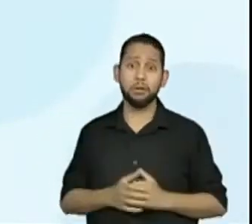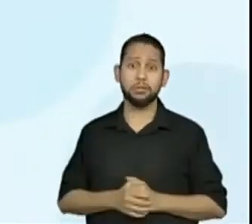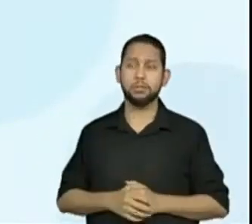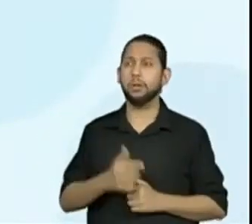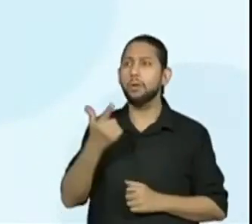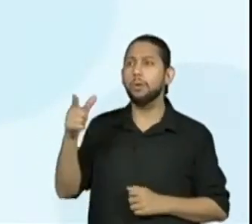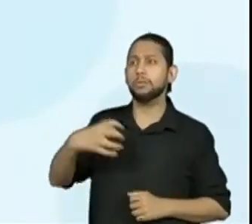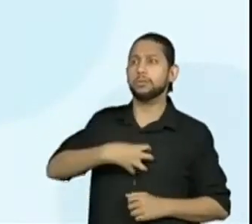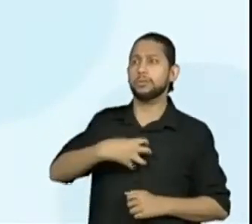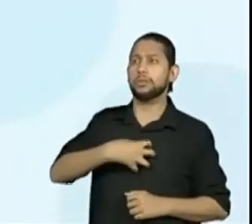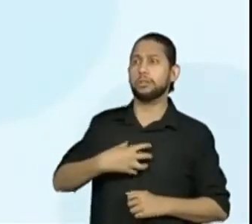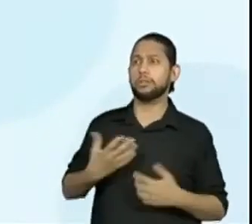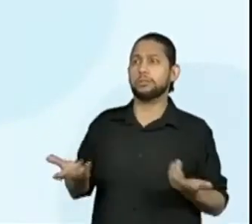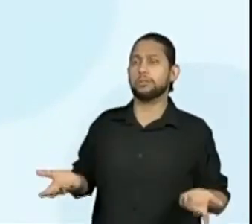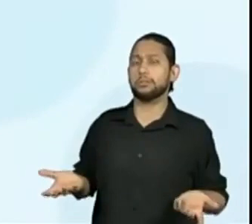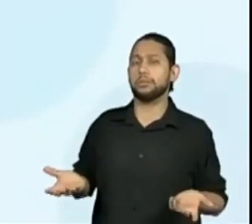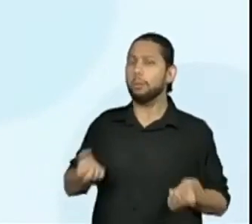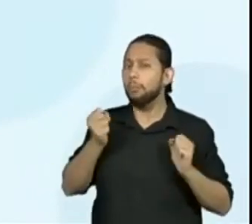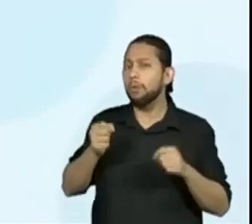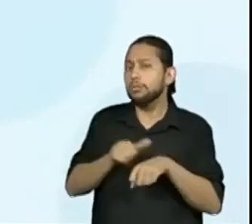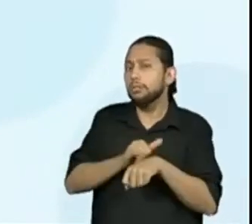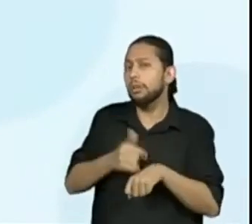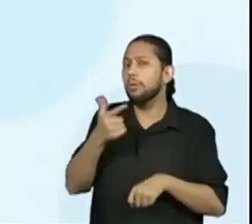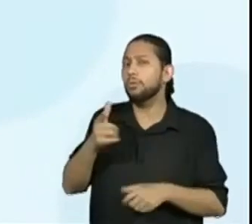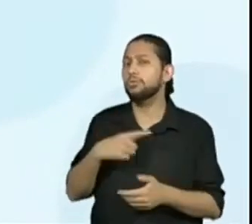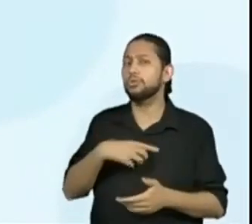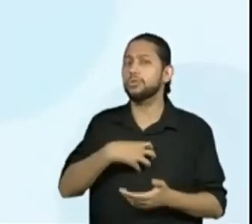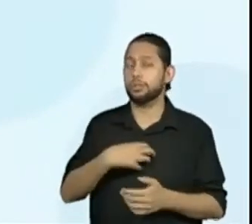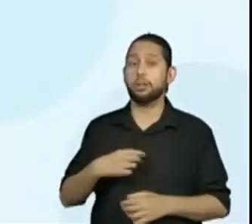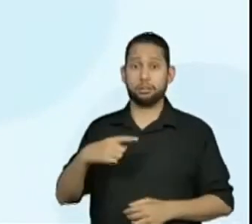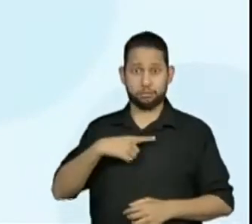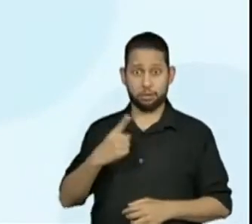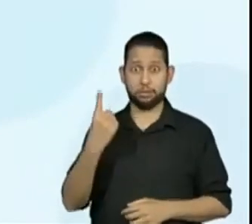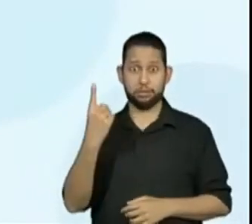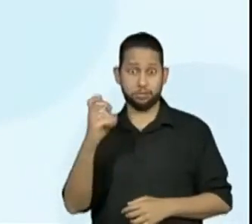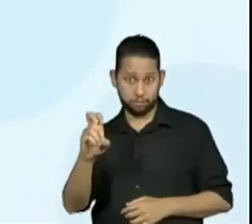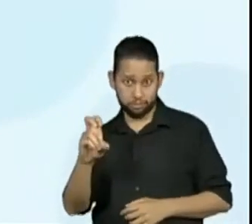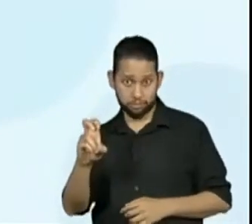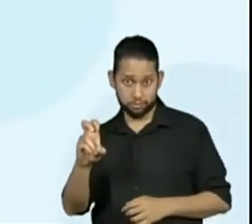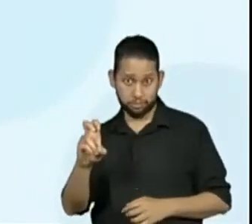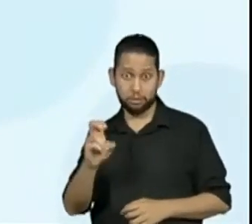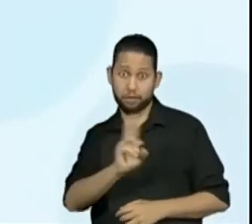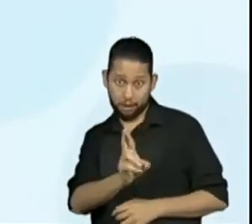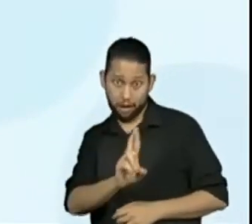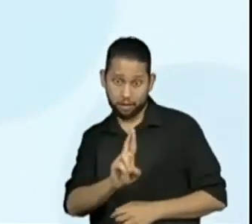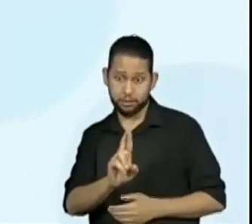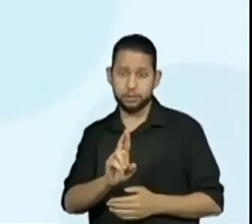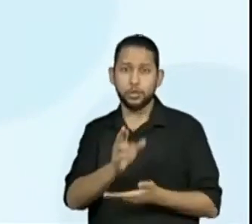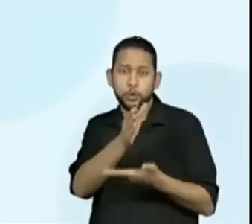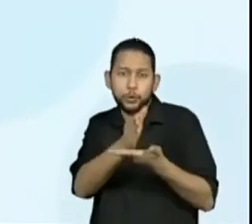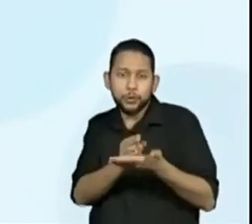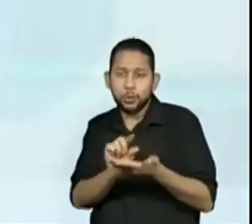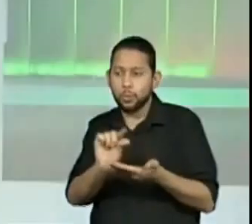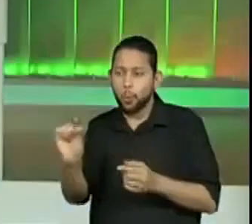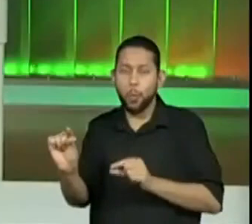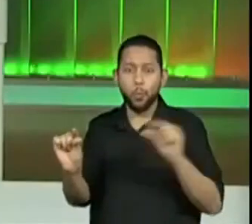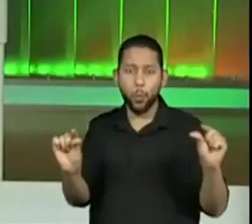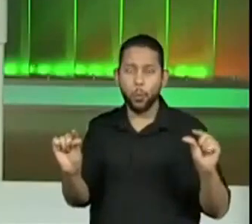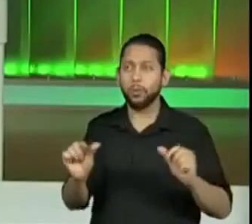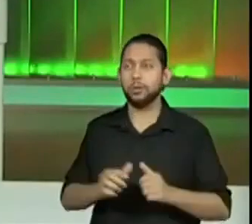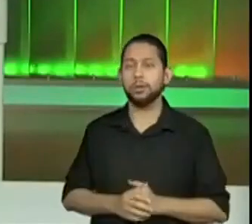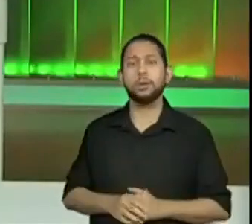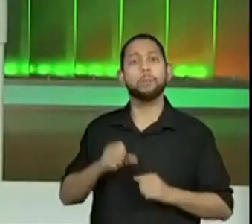opções? E aí? Para a gente dividir esses mesmos 15, ok? Olha, para o Paula disse 12